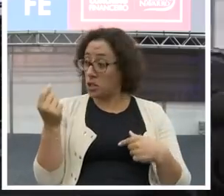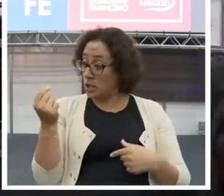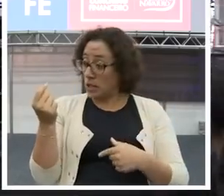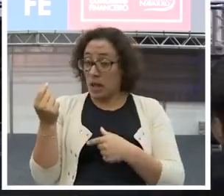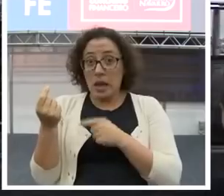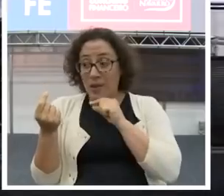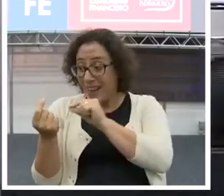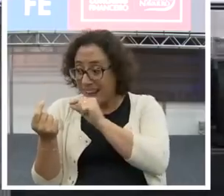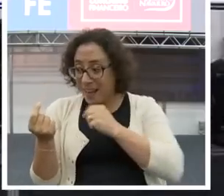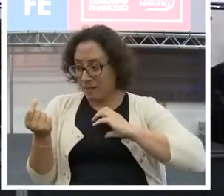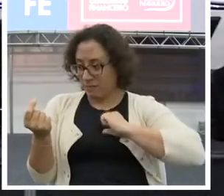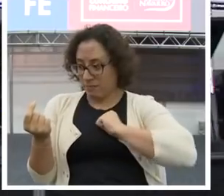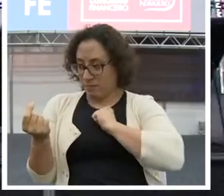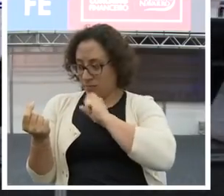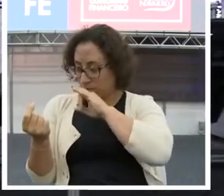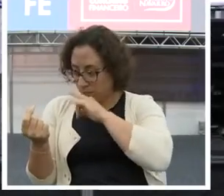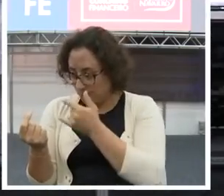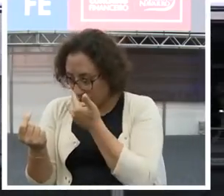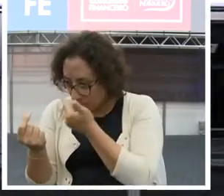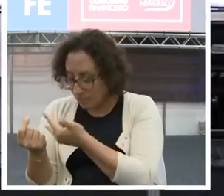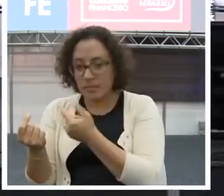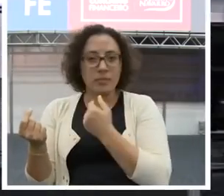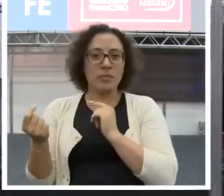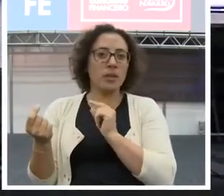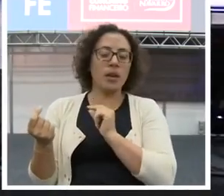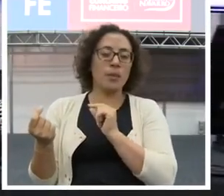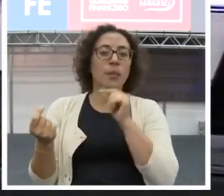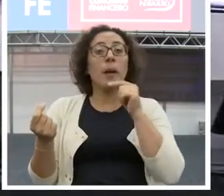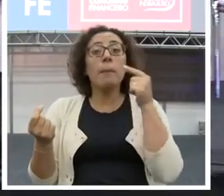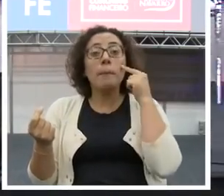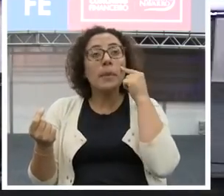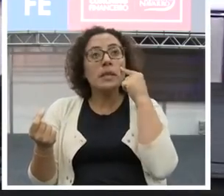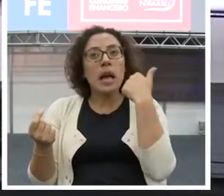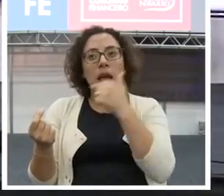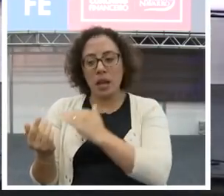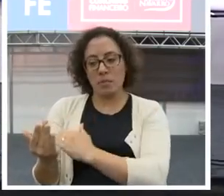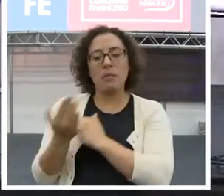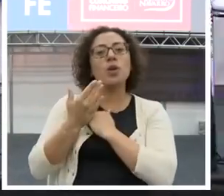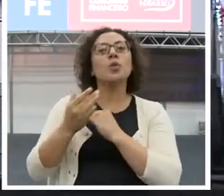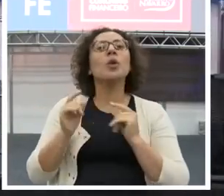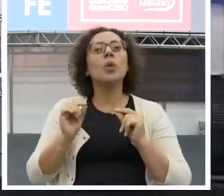olhar o dinheiro como o dinheiro. E sim com os benefícios que ele vai te dar.